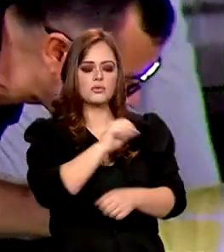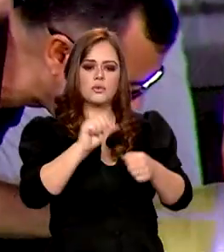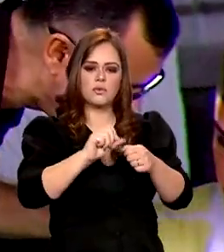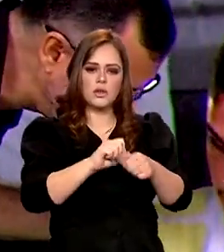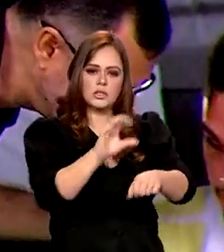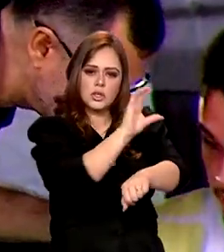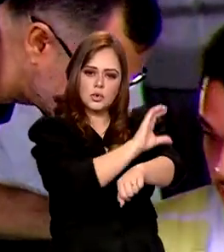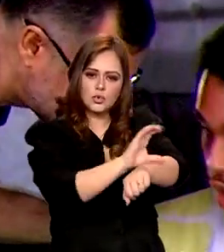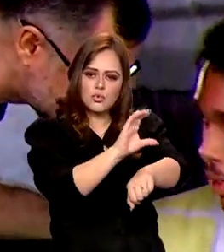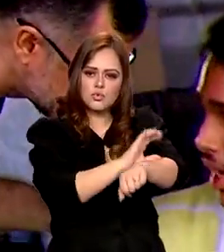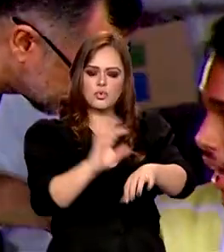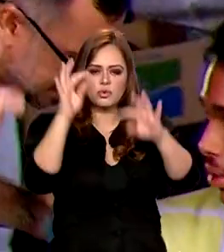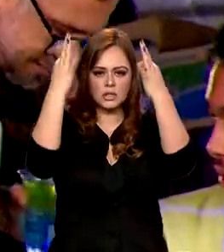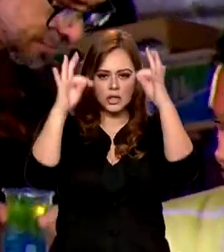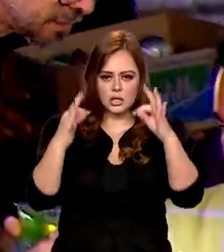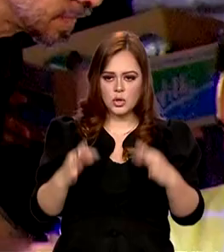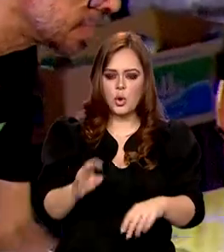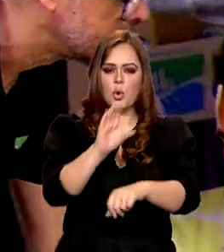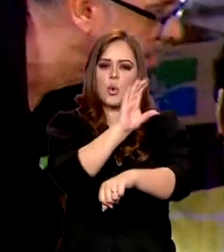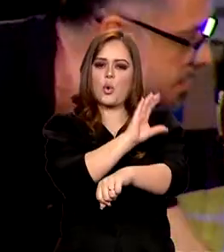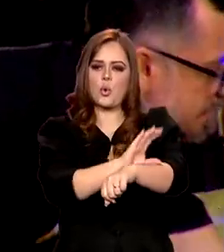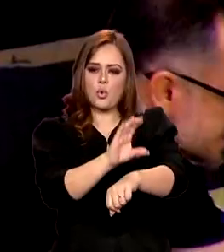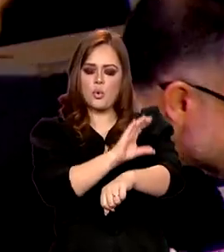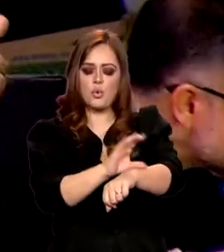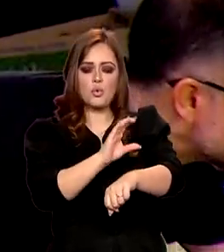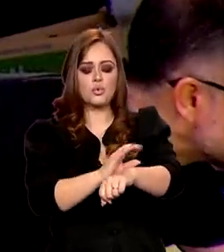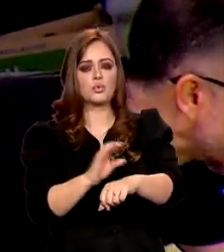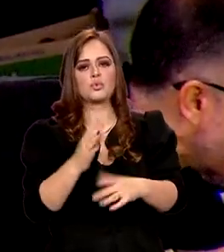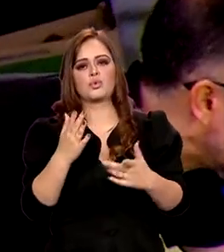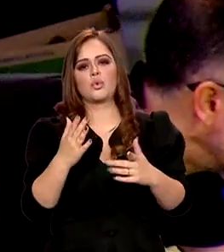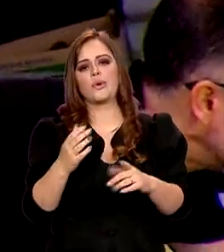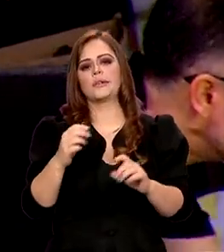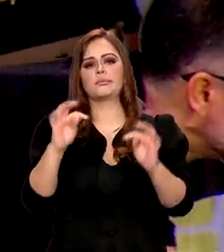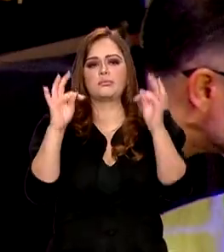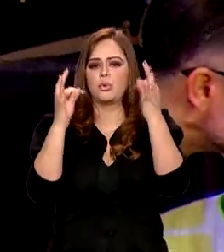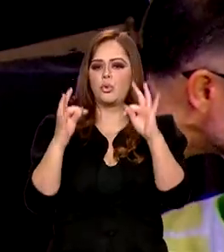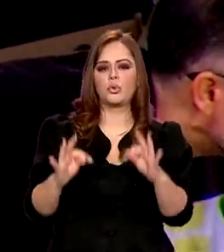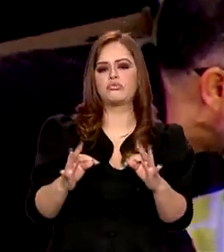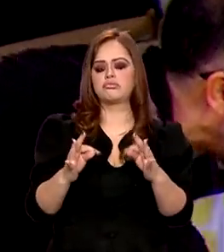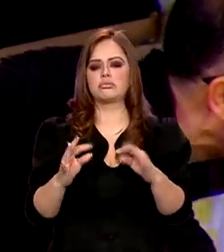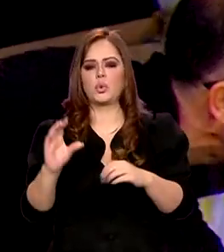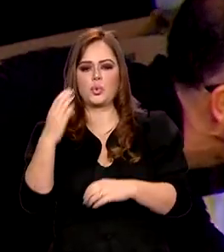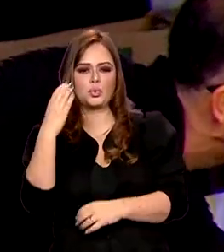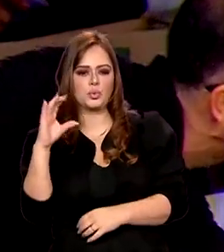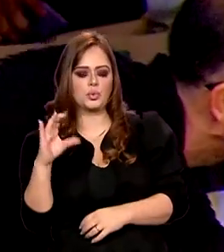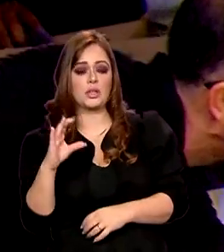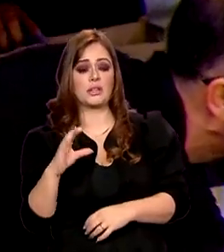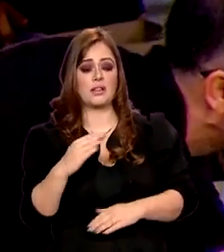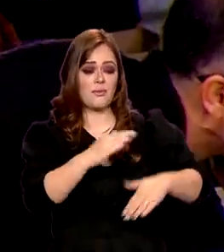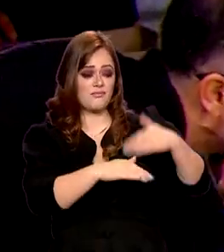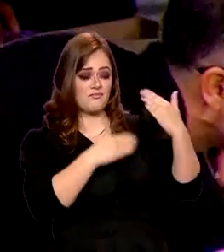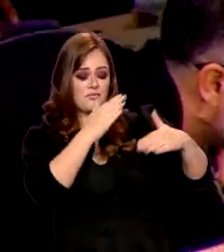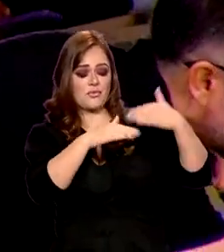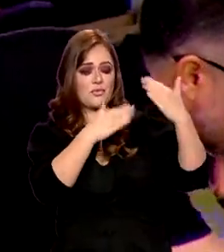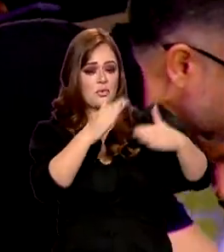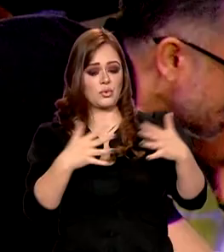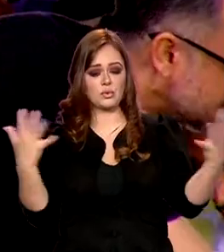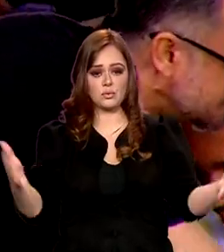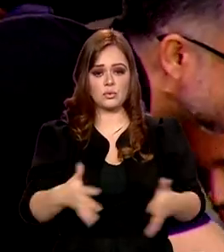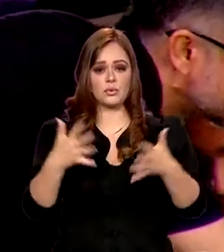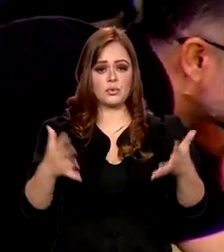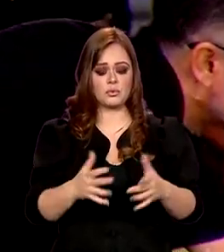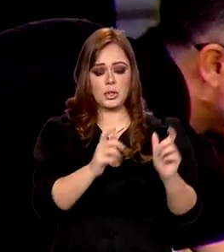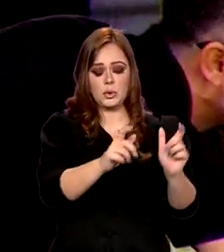de tecnólogos, cursos técnicos subsequentes, cursos integrados, revolucionando o arranjo produtivo no local,